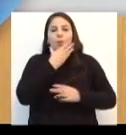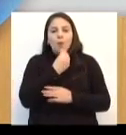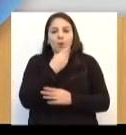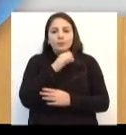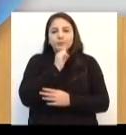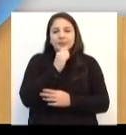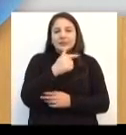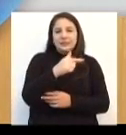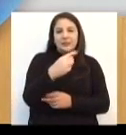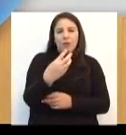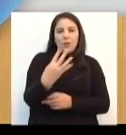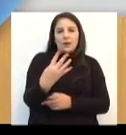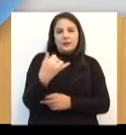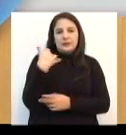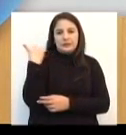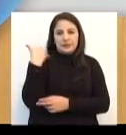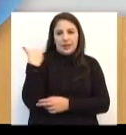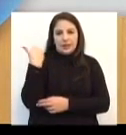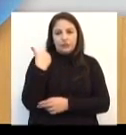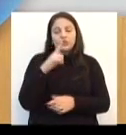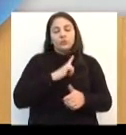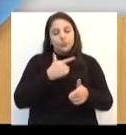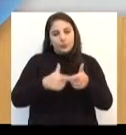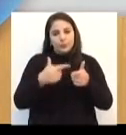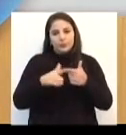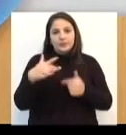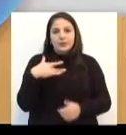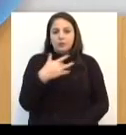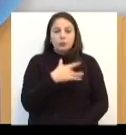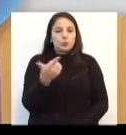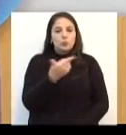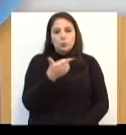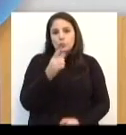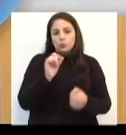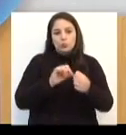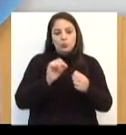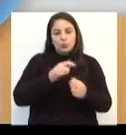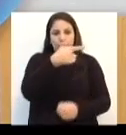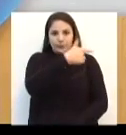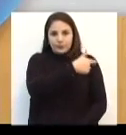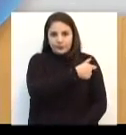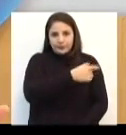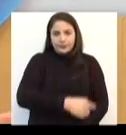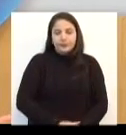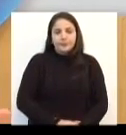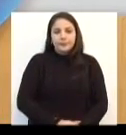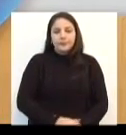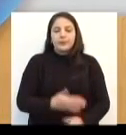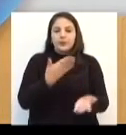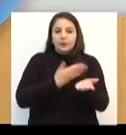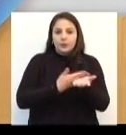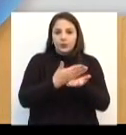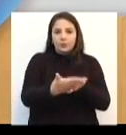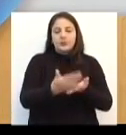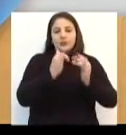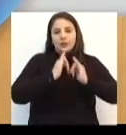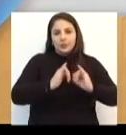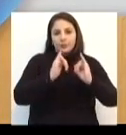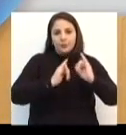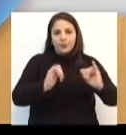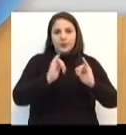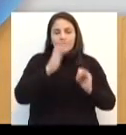74 anos que apresentava problemas de saúde e não tinha feito a vacina. Falando nisso, a campanha